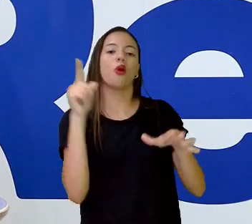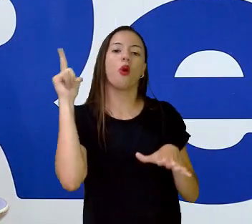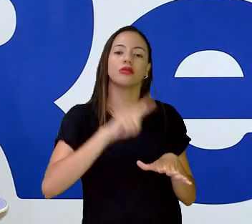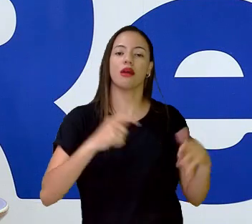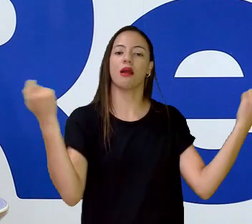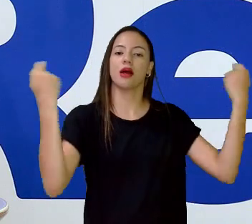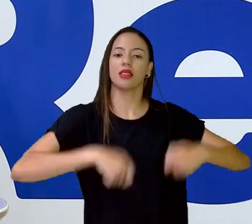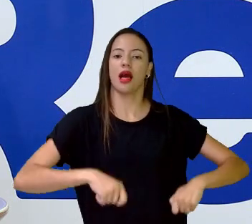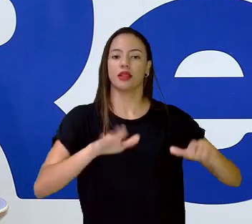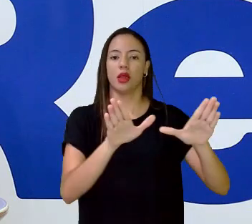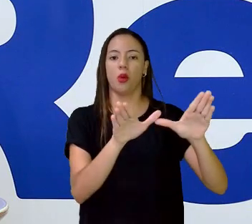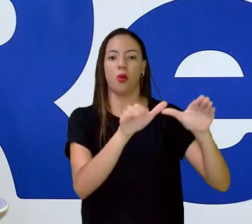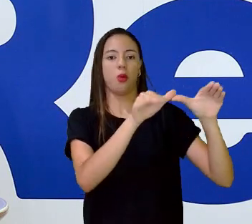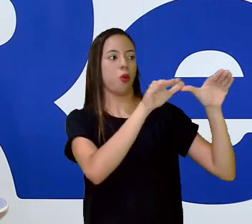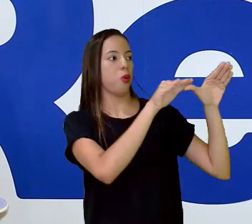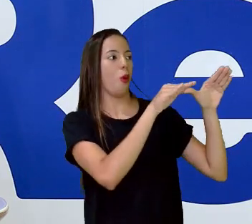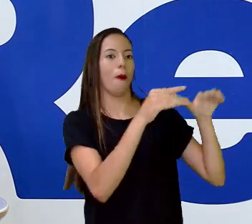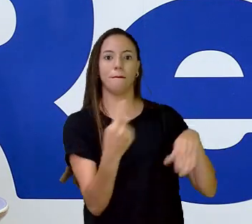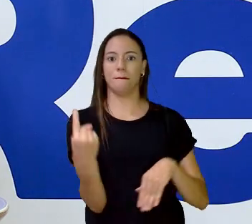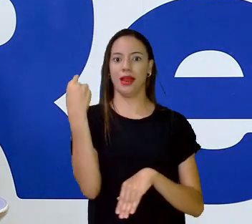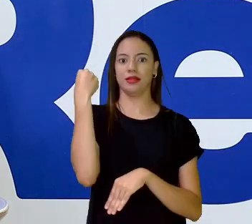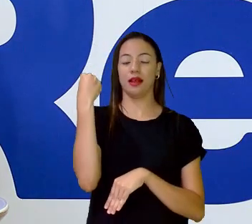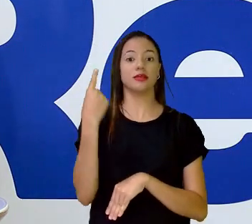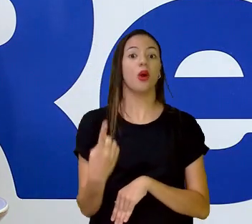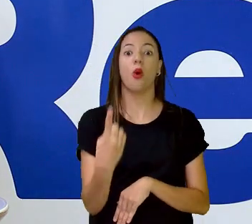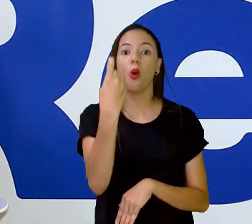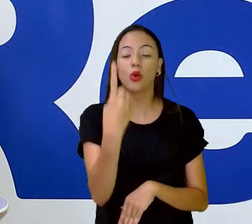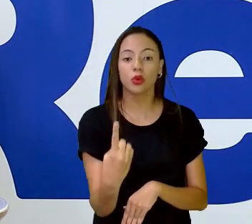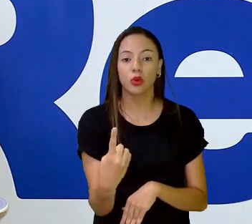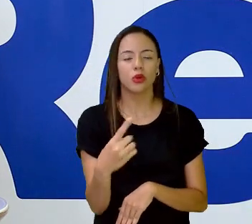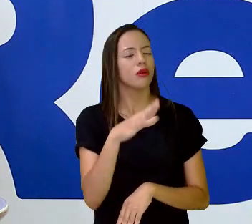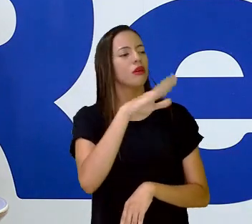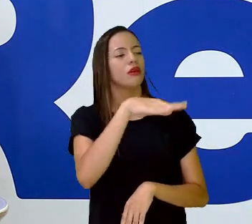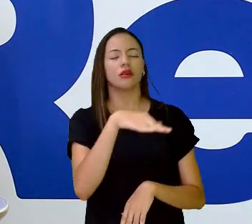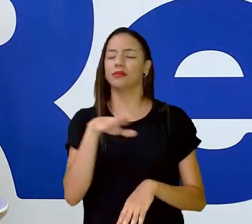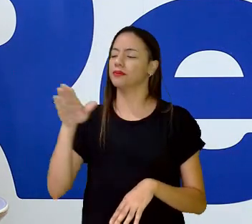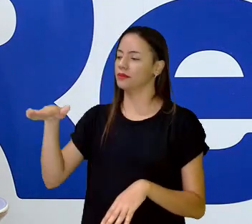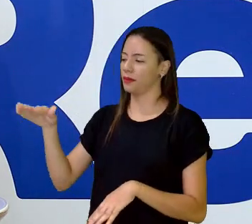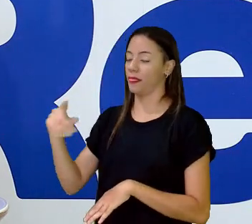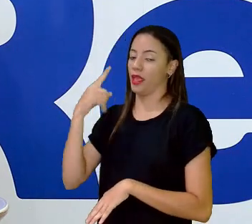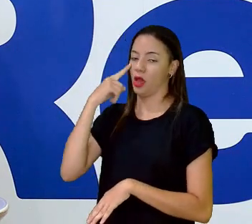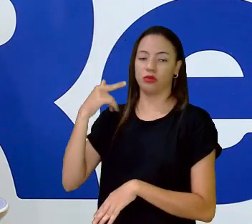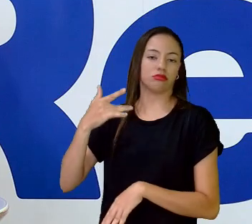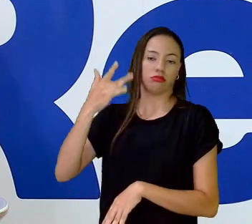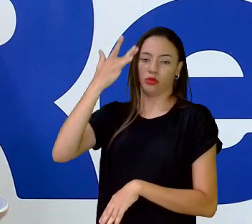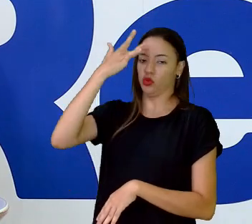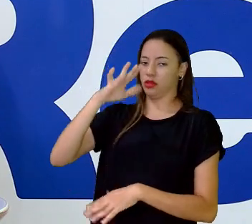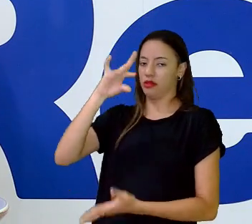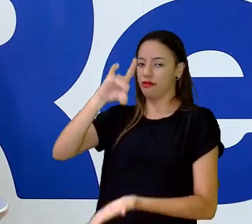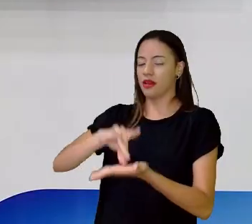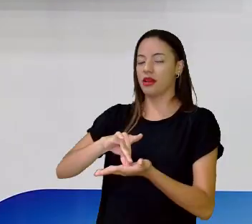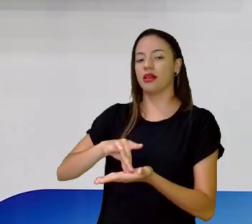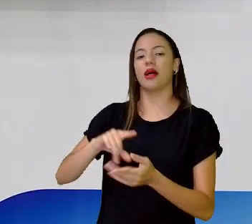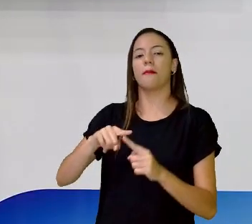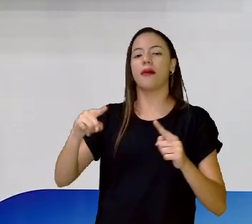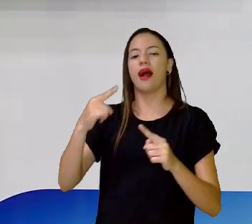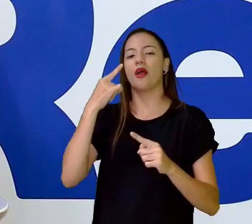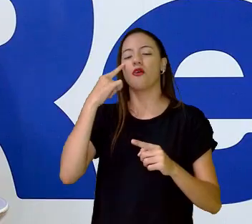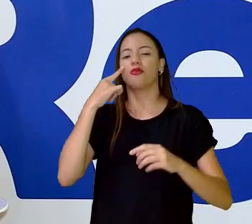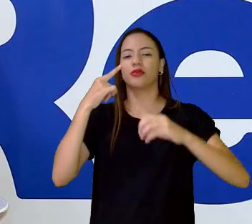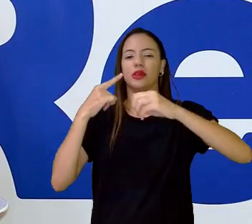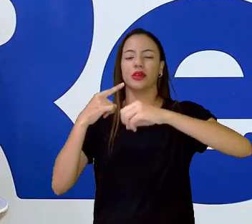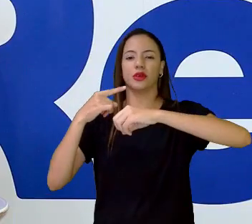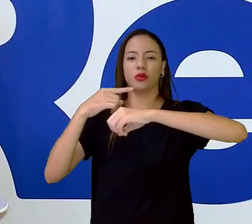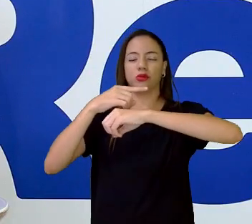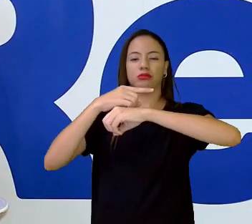Como helicóptero, né? Isso. Foi inspirado no beija-flor. já ouvi falar, não sei se é verdade, mas já ouvi falar que o helicóptero foi